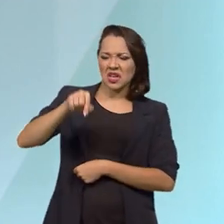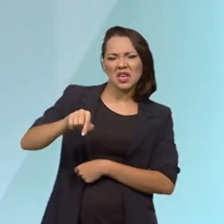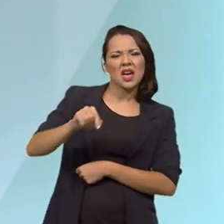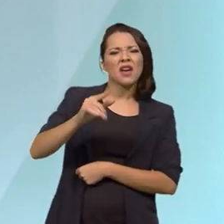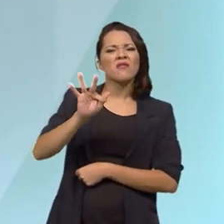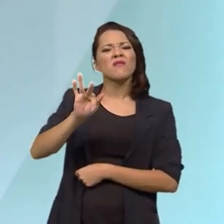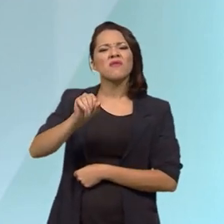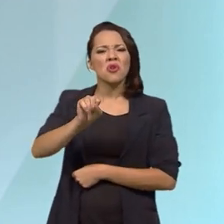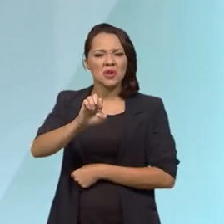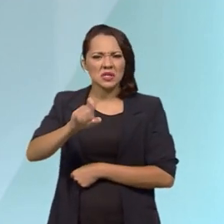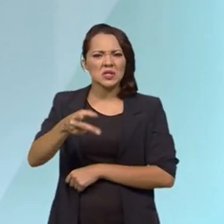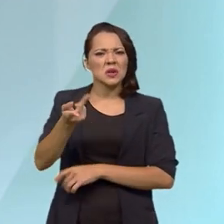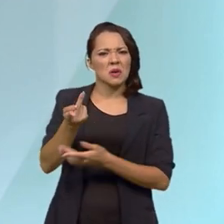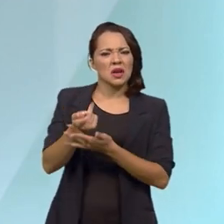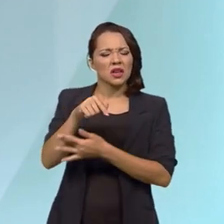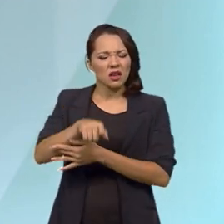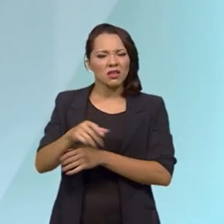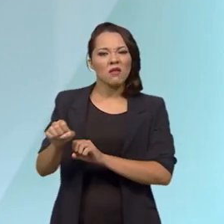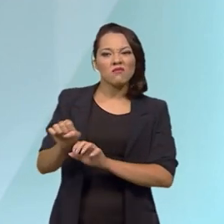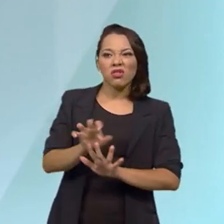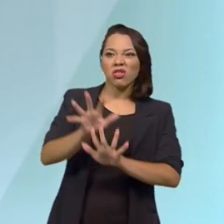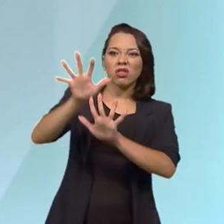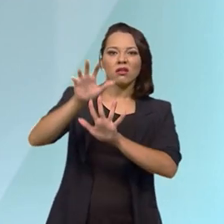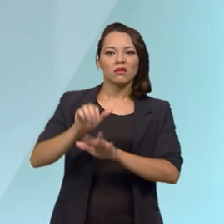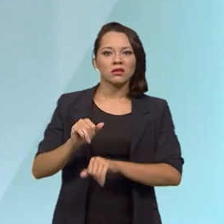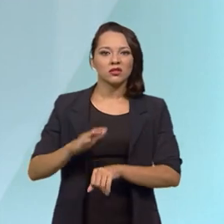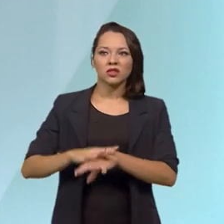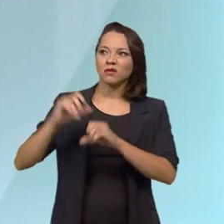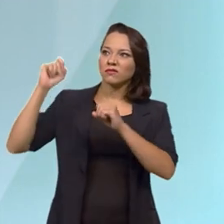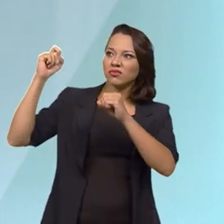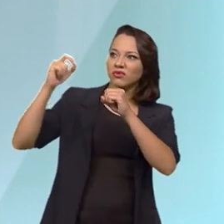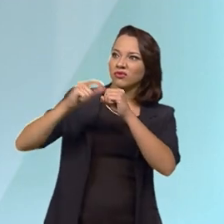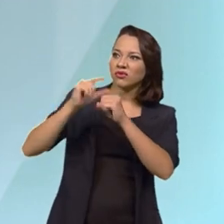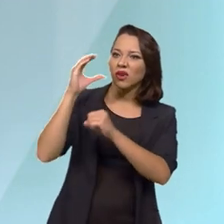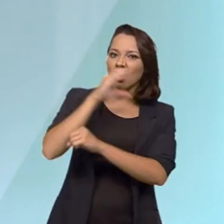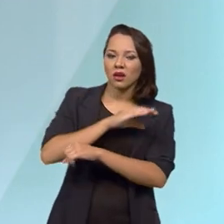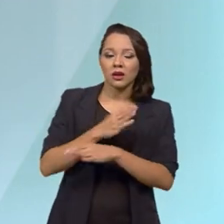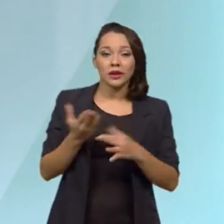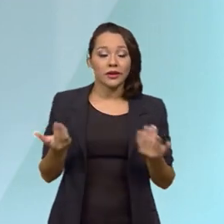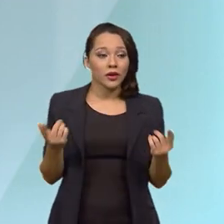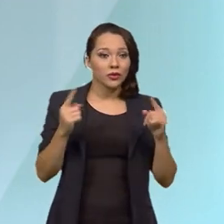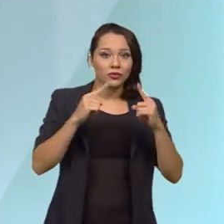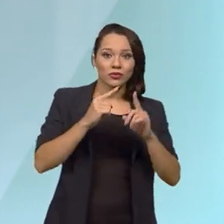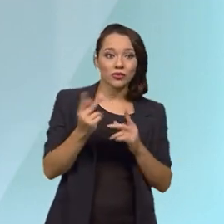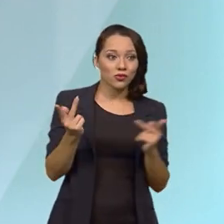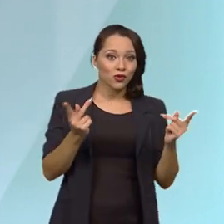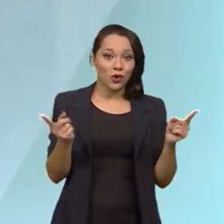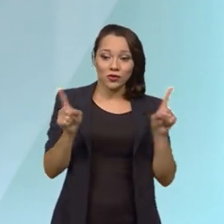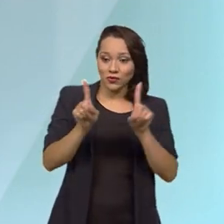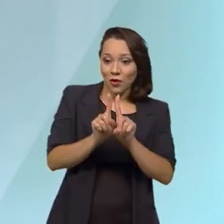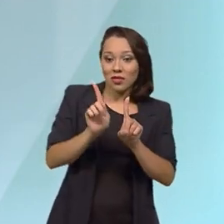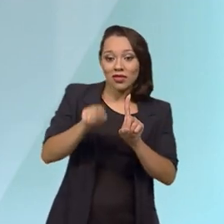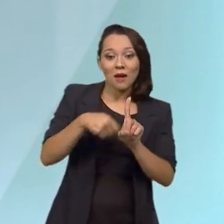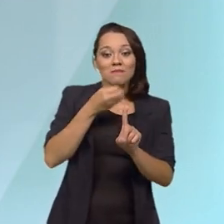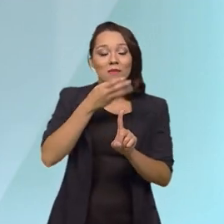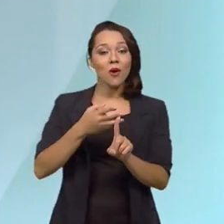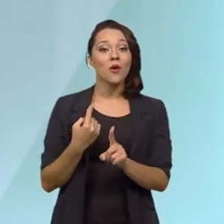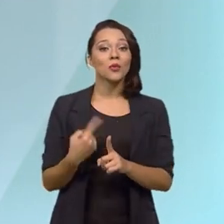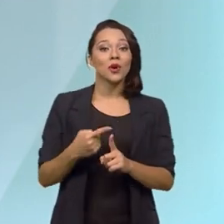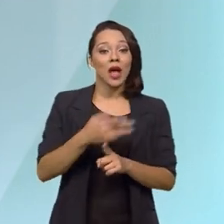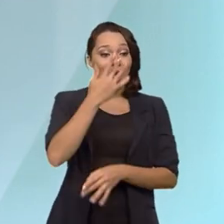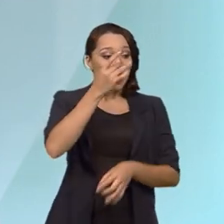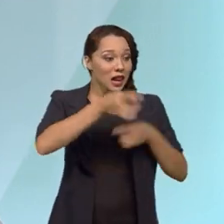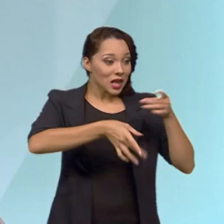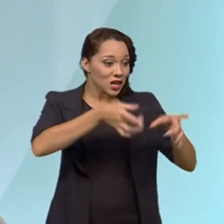fóssil que também estaria emitindo gás de efeito estufa. Então, a soma dos dois é uma equação muito boa, onde você transforma o